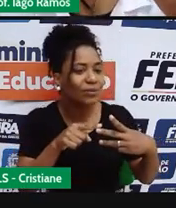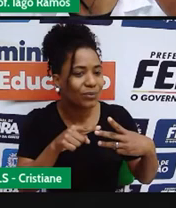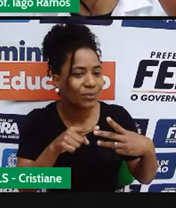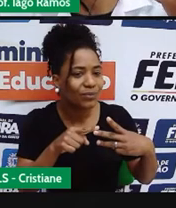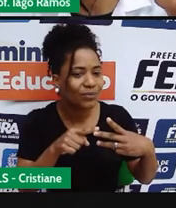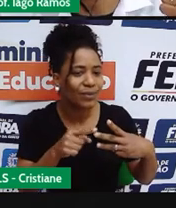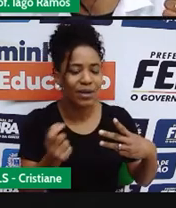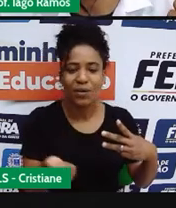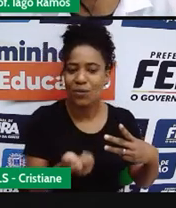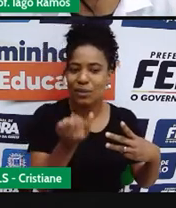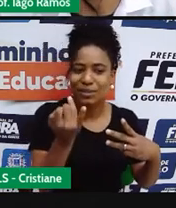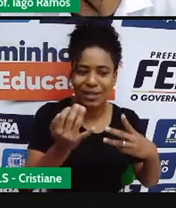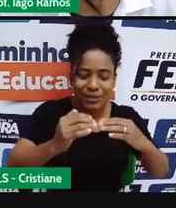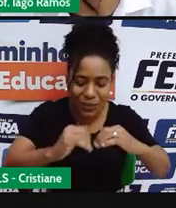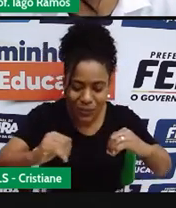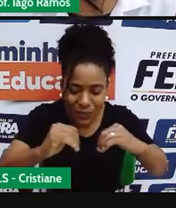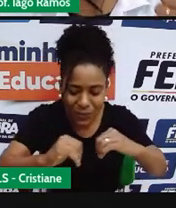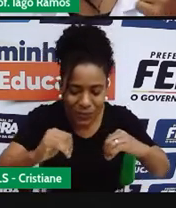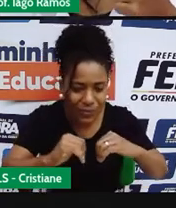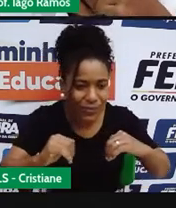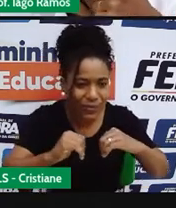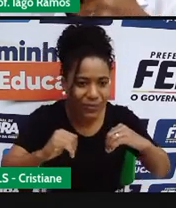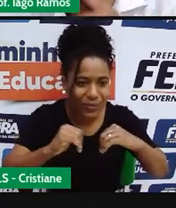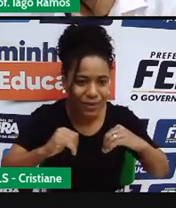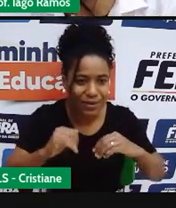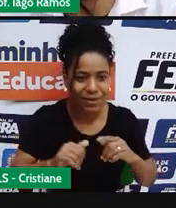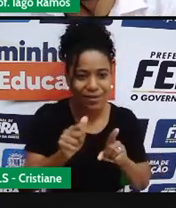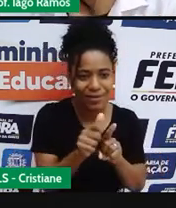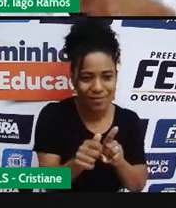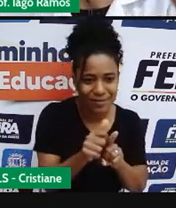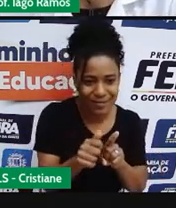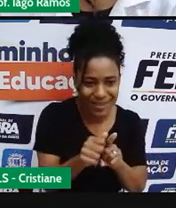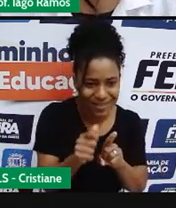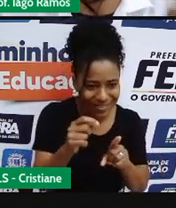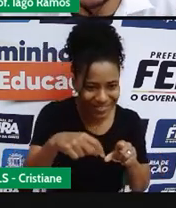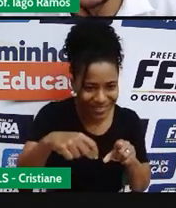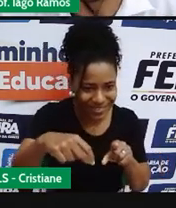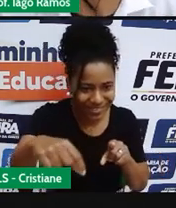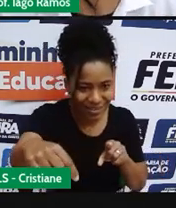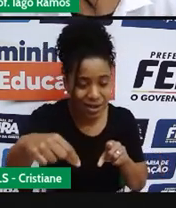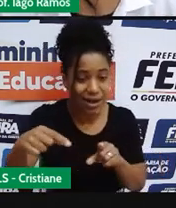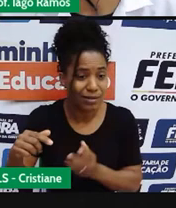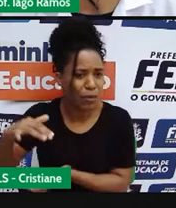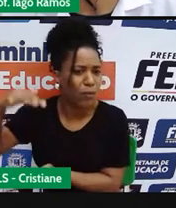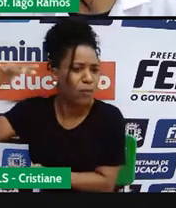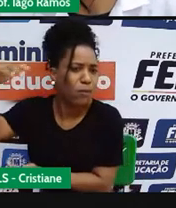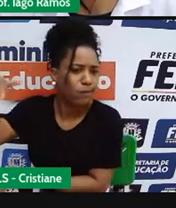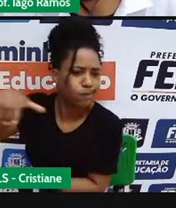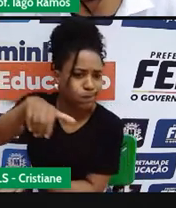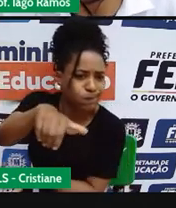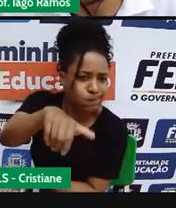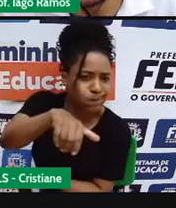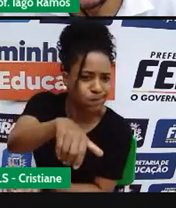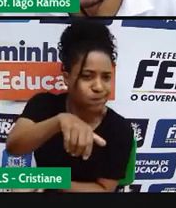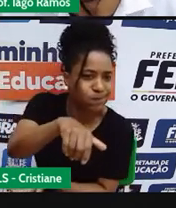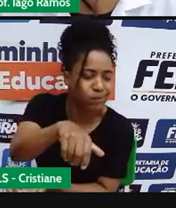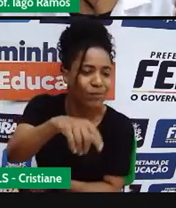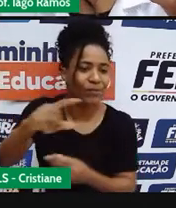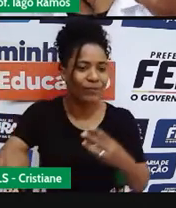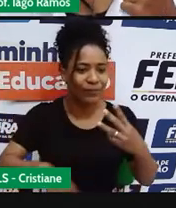a quantidade de covinhas para plantar o milho e a quantidade de adubo são grandezas. Na terceira situação,